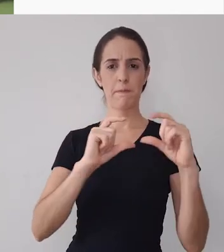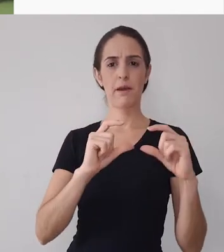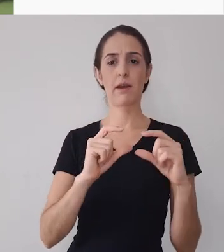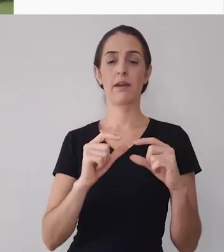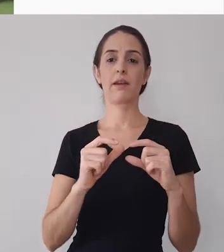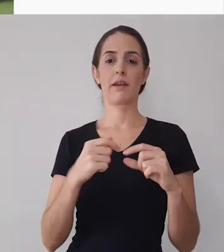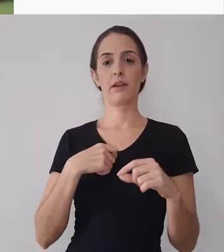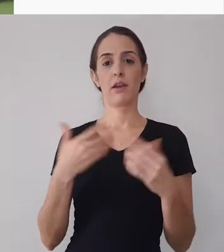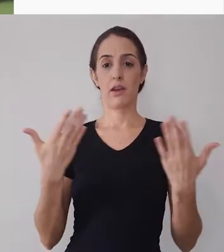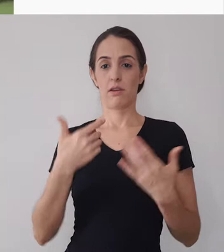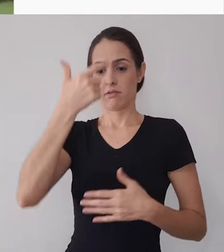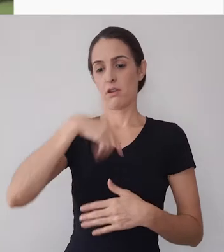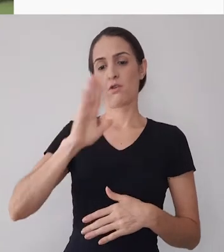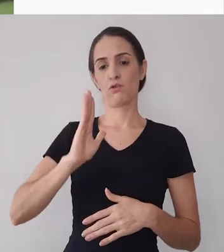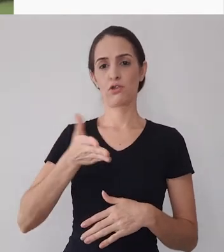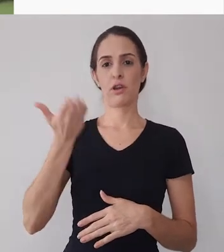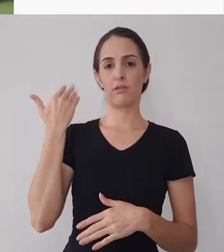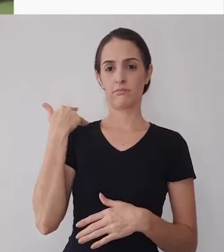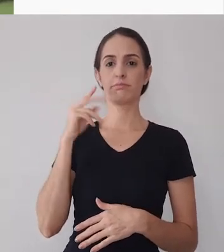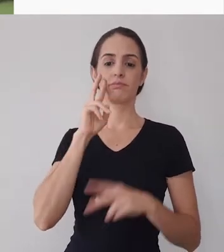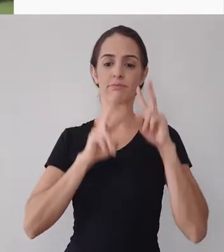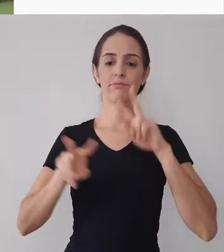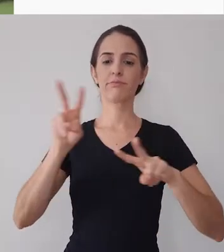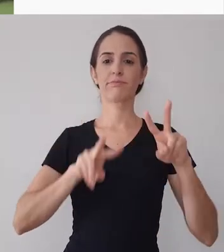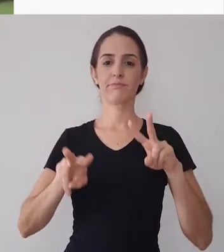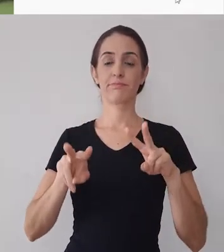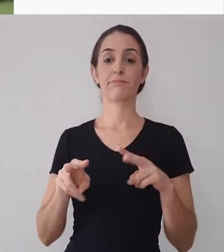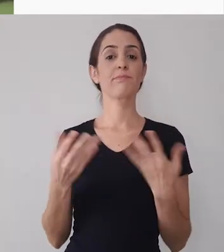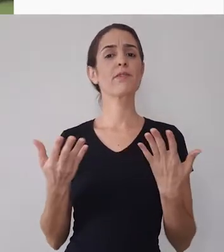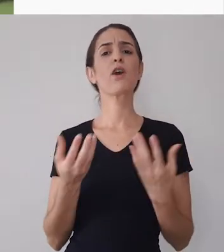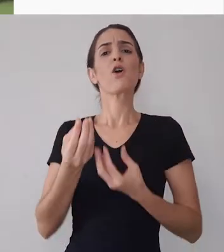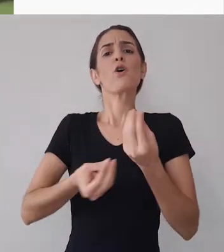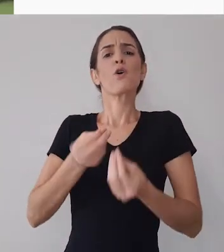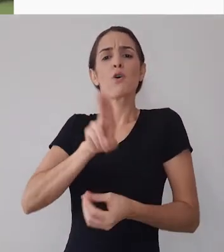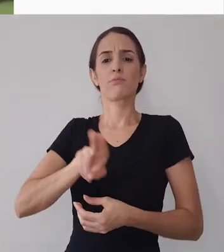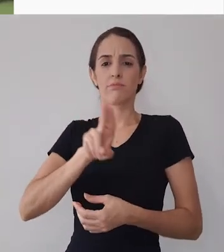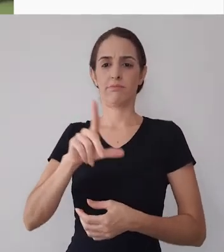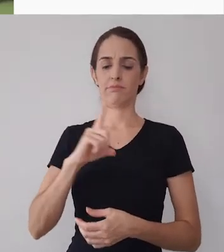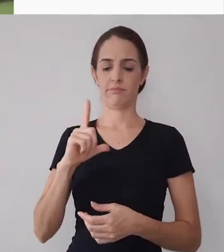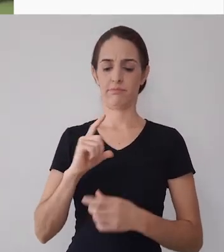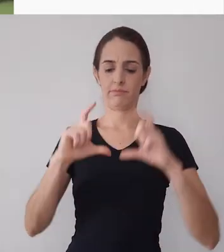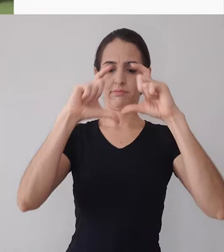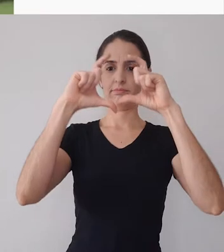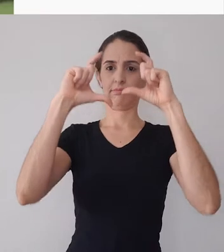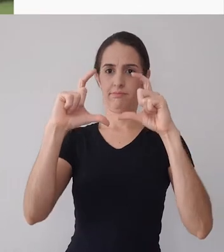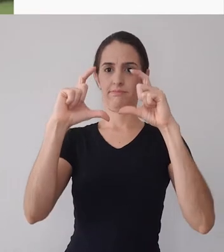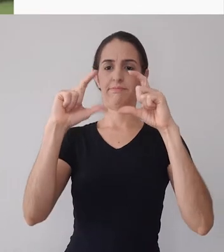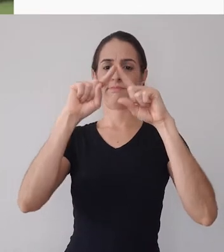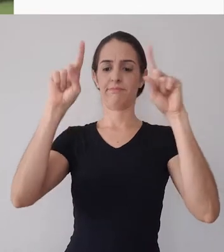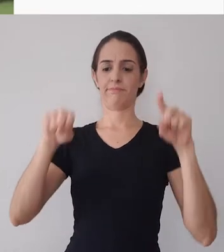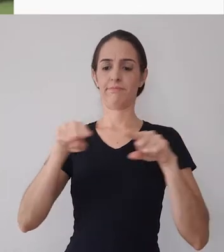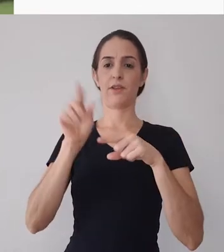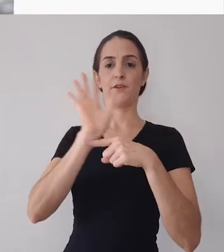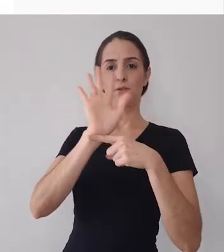pra mim porque eu já vi essas caixas bom como funciona basicamente esse editor você tá vendo que tem uma tela onde o seu vídeo aparece